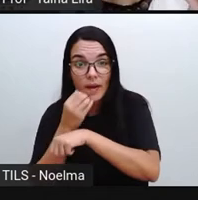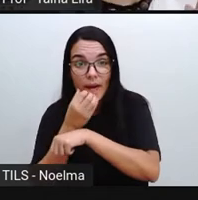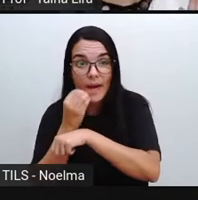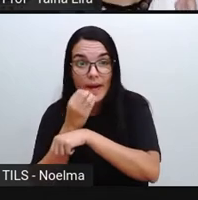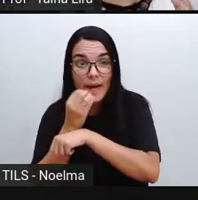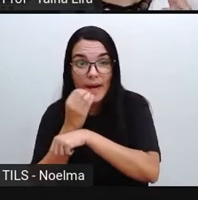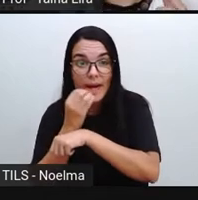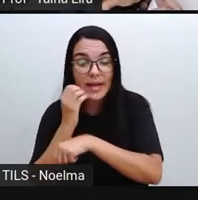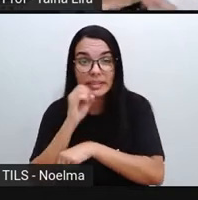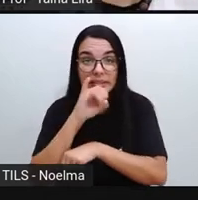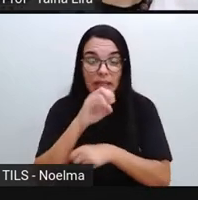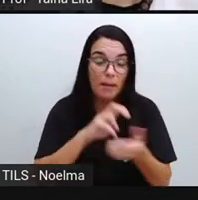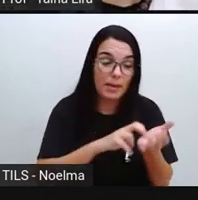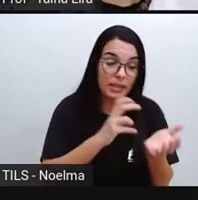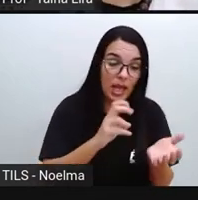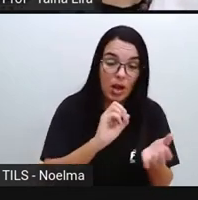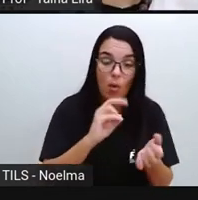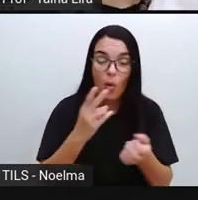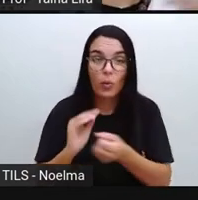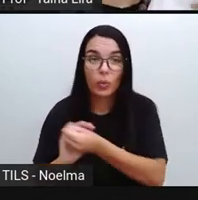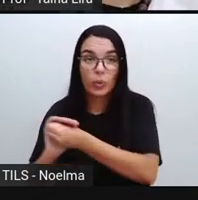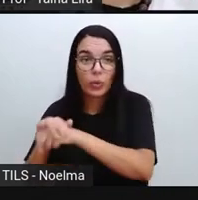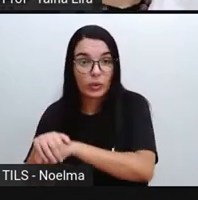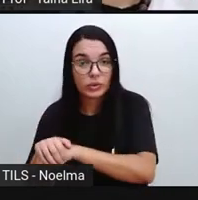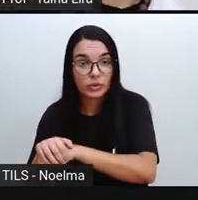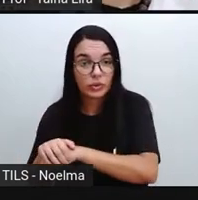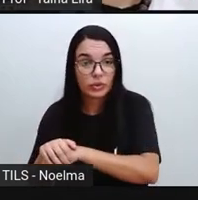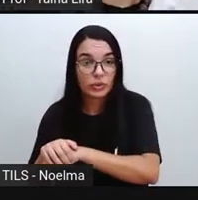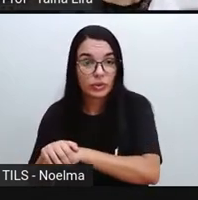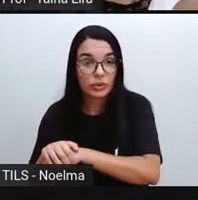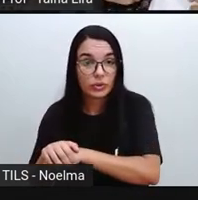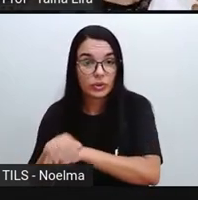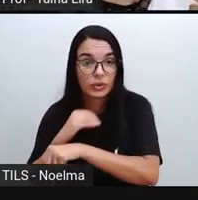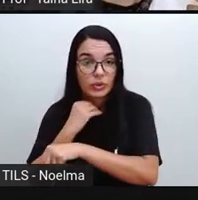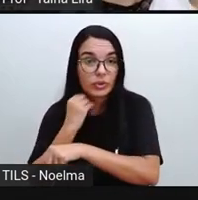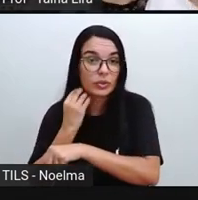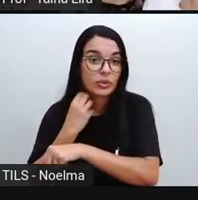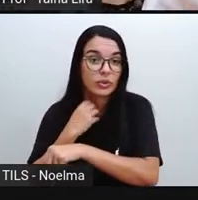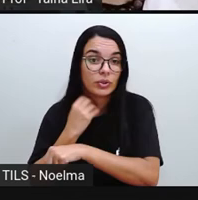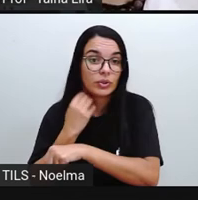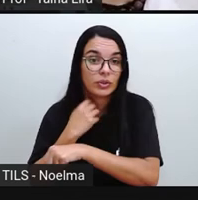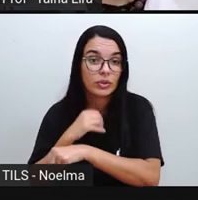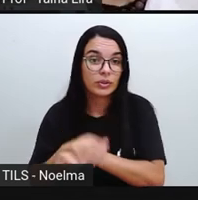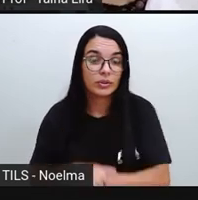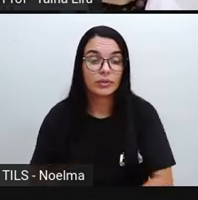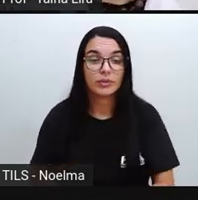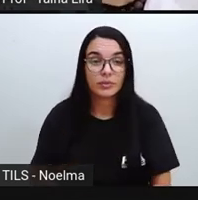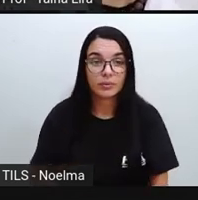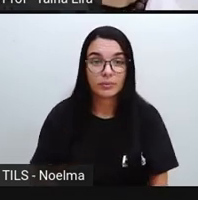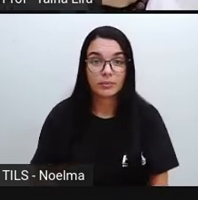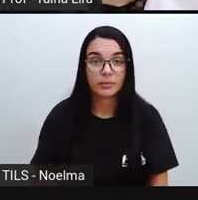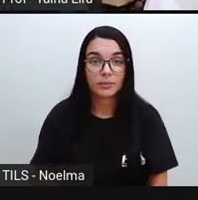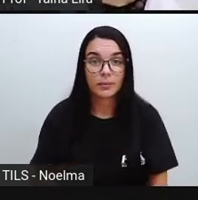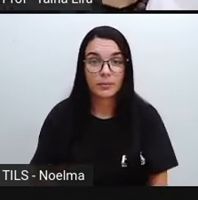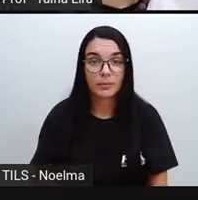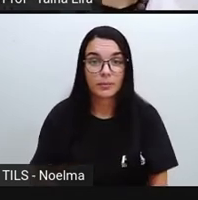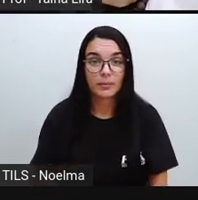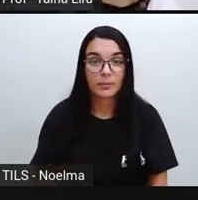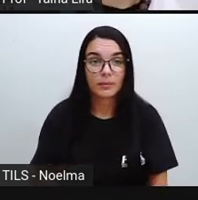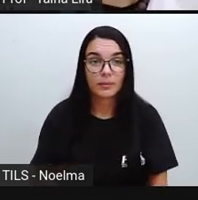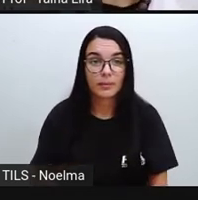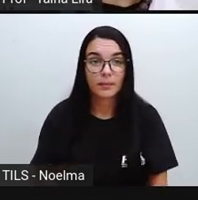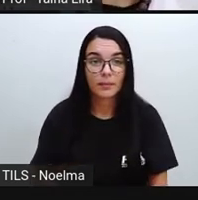ele não vai, ele não tem aquela forma do horário de 13h, 14h,